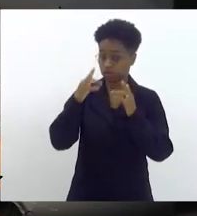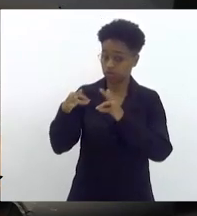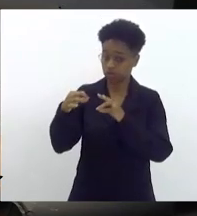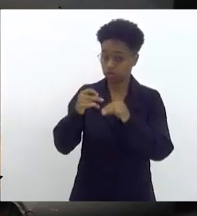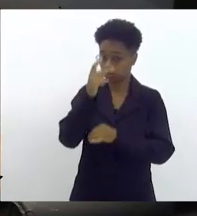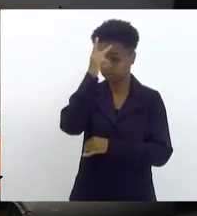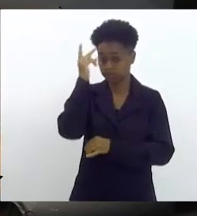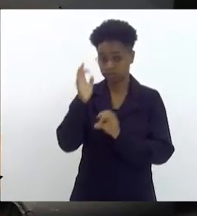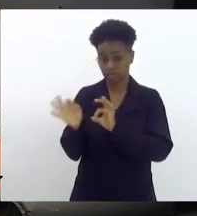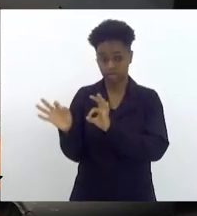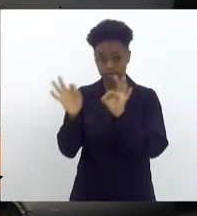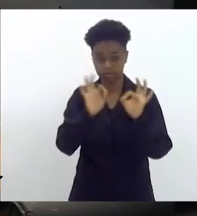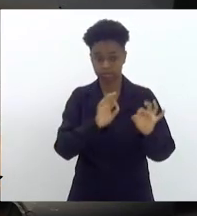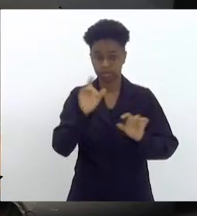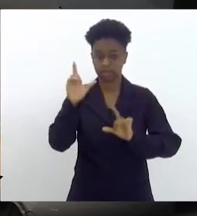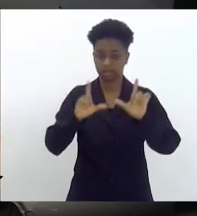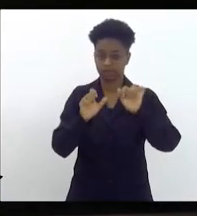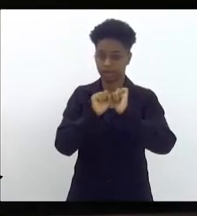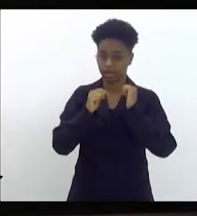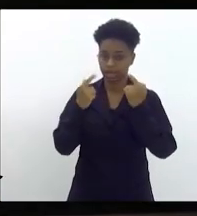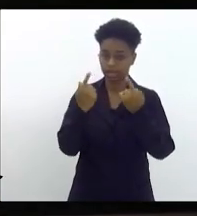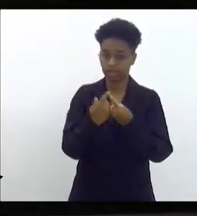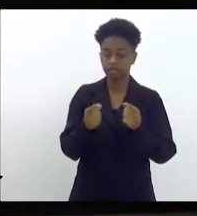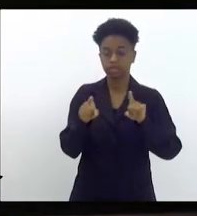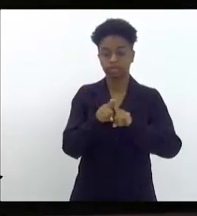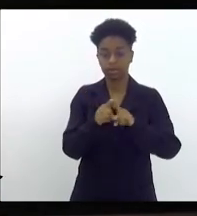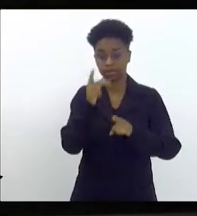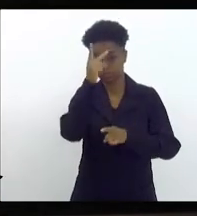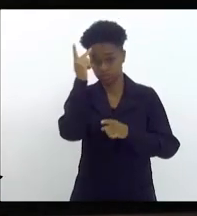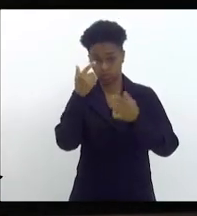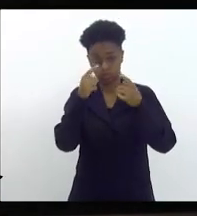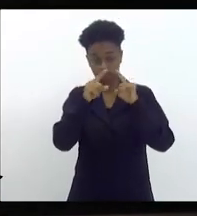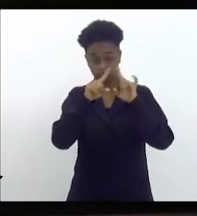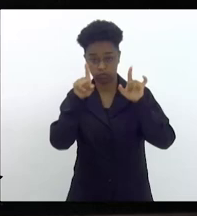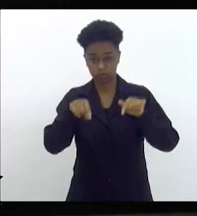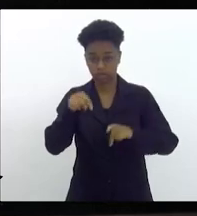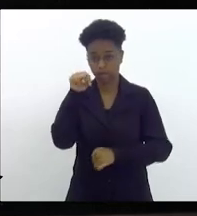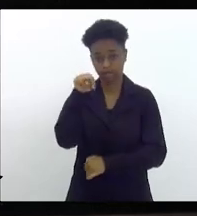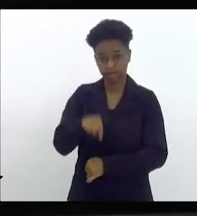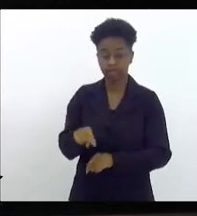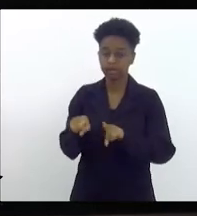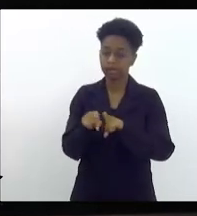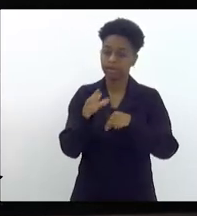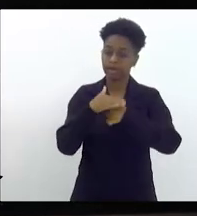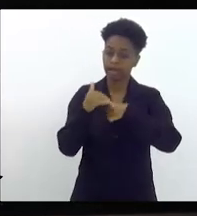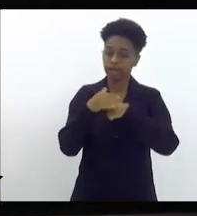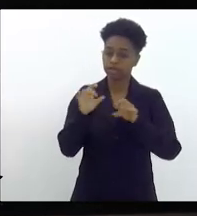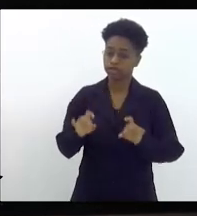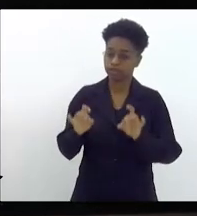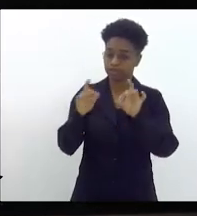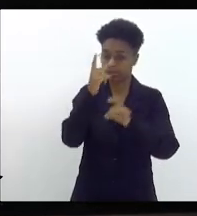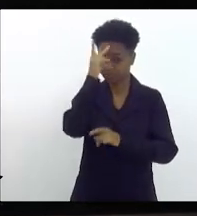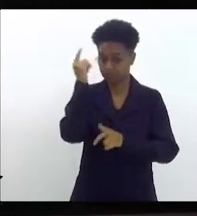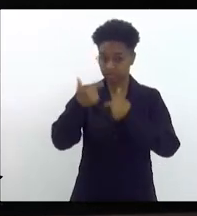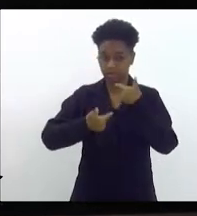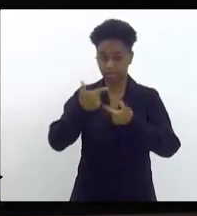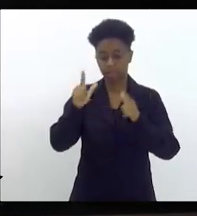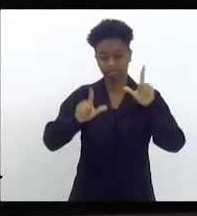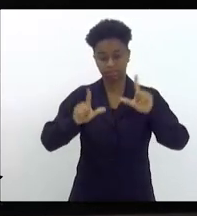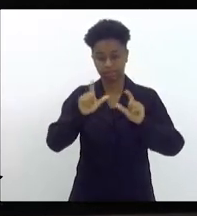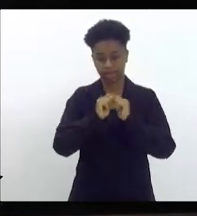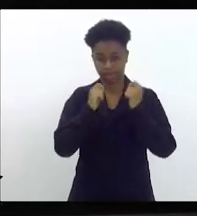nos assistindo pela TV Alerj, as funções dessa casa, e o meu carinho especial às pessoas que trabalham na TV Alerj.